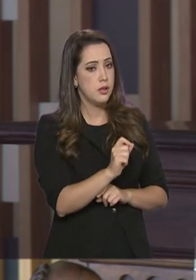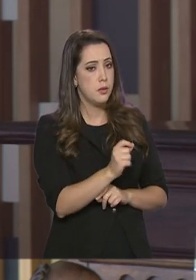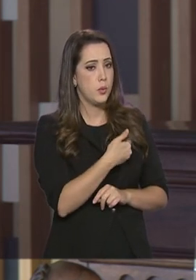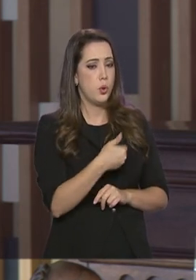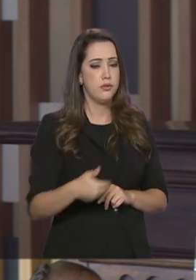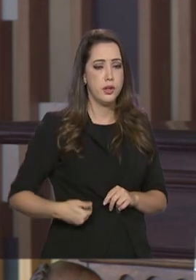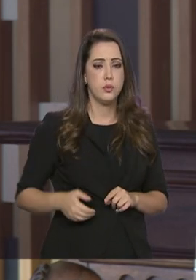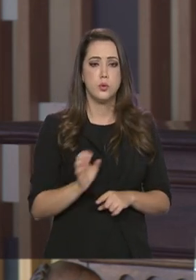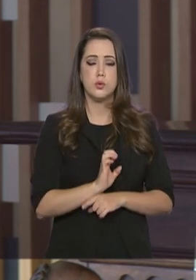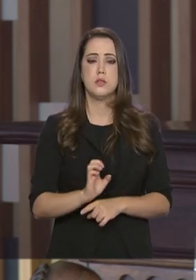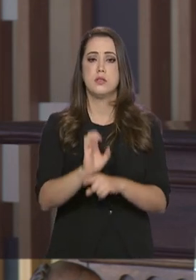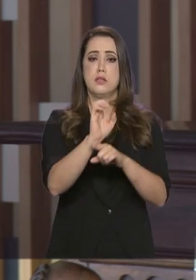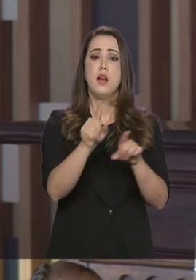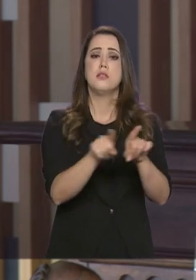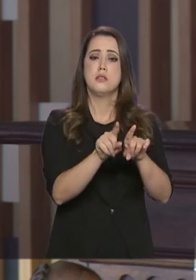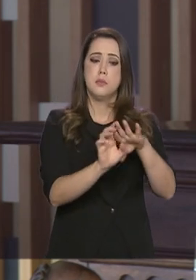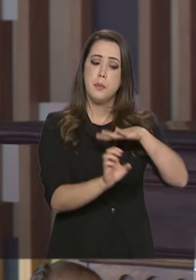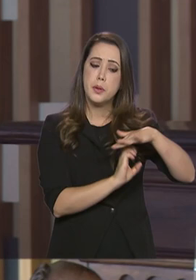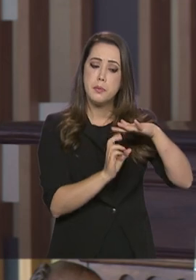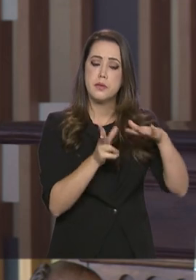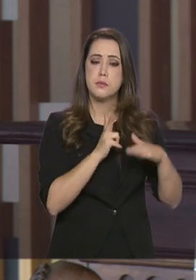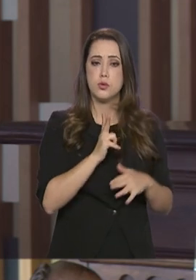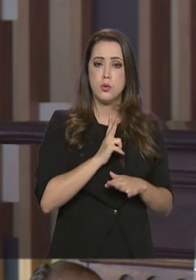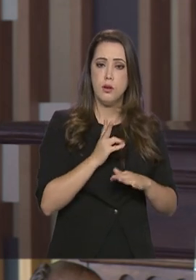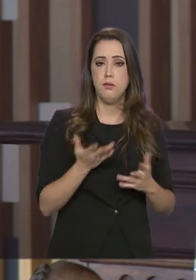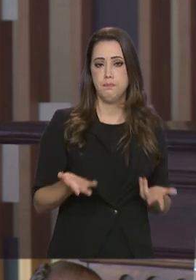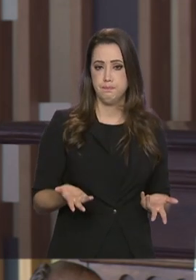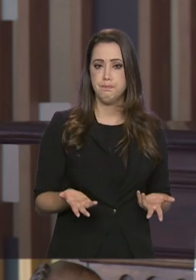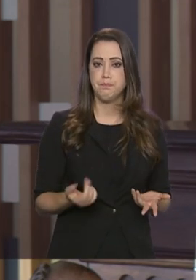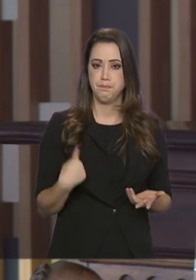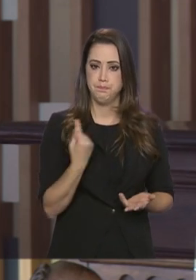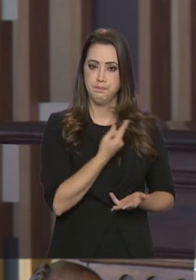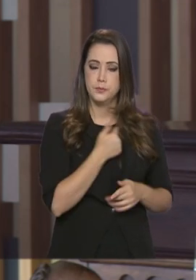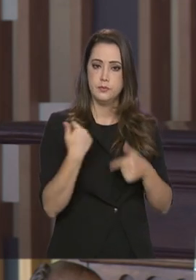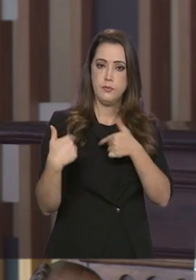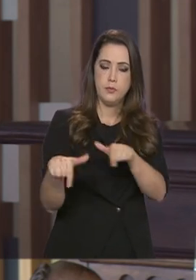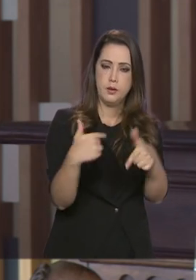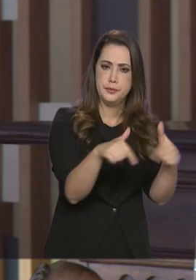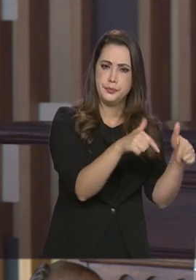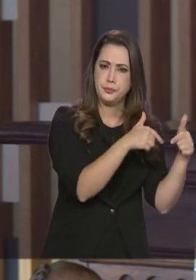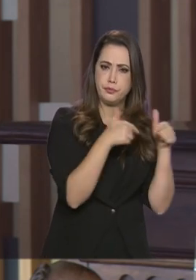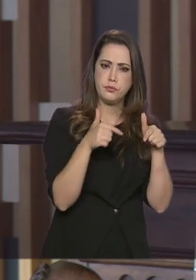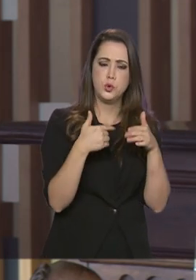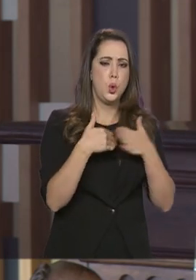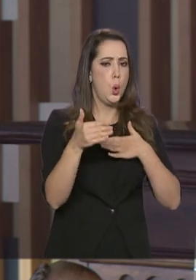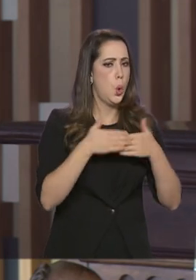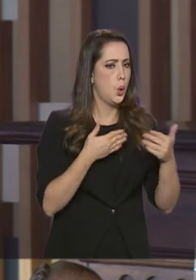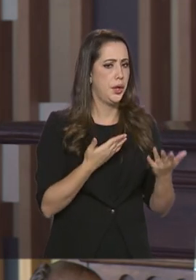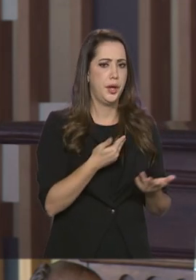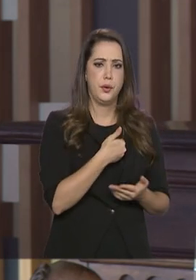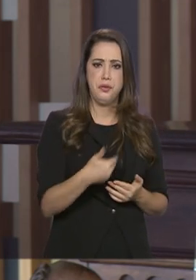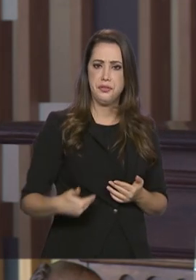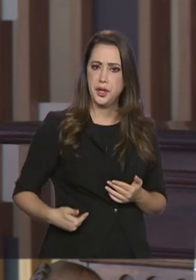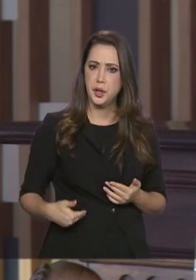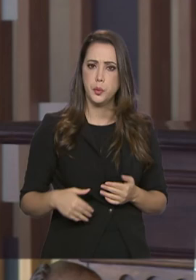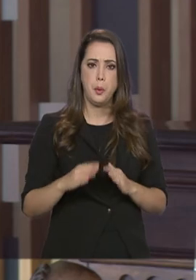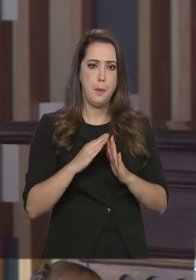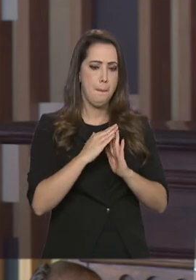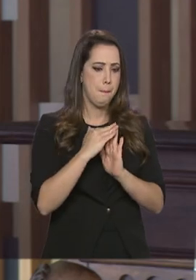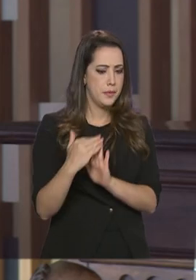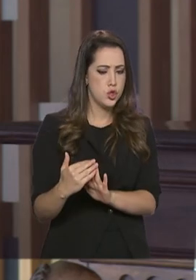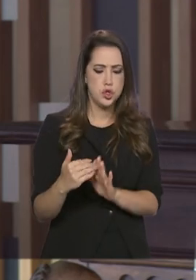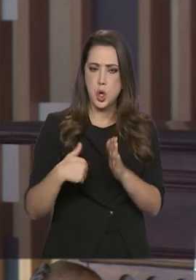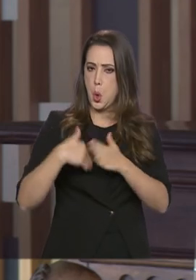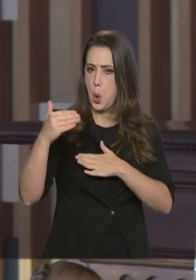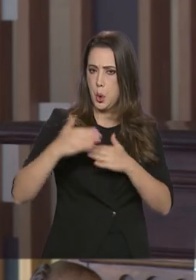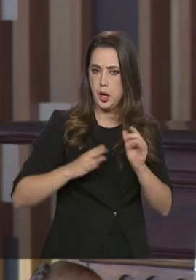governos estaduais e por empresas privadas também. Então, nós atuamos aí, quando qualquer governo estadual nos pedia, independentemente do partido ou